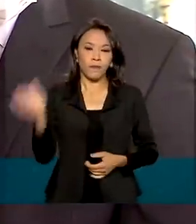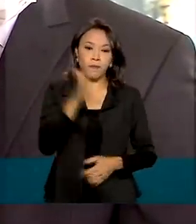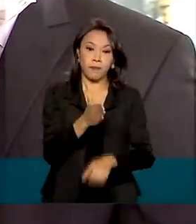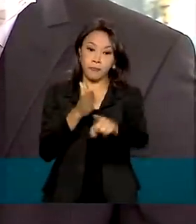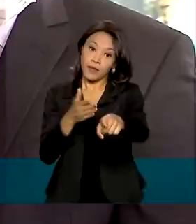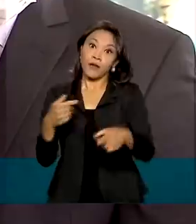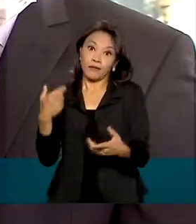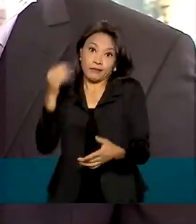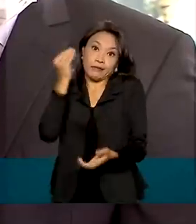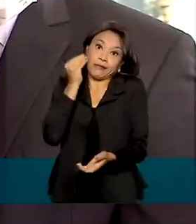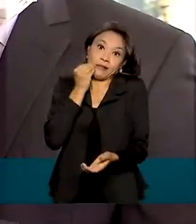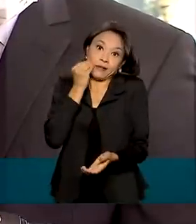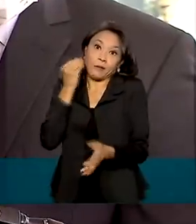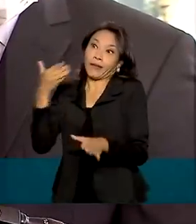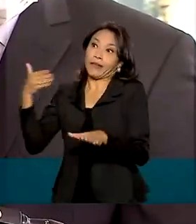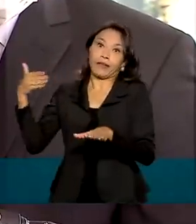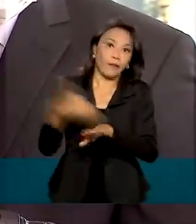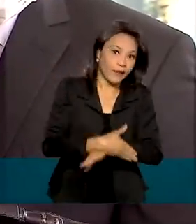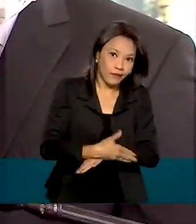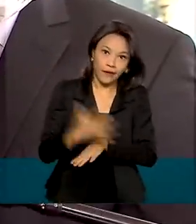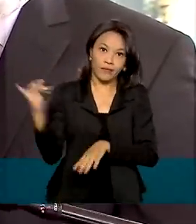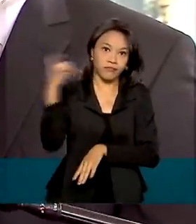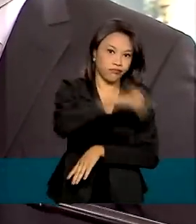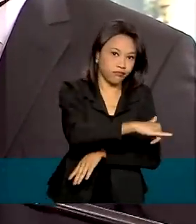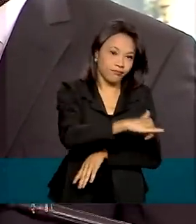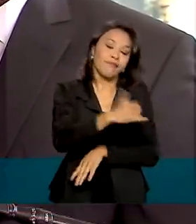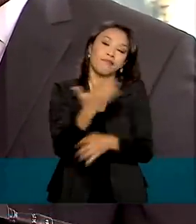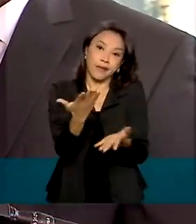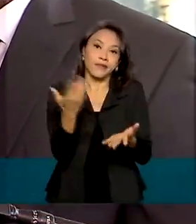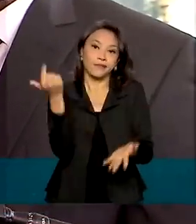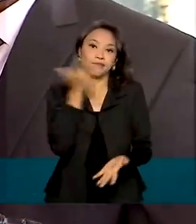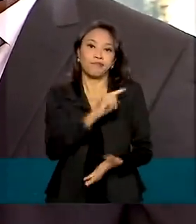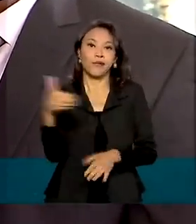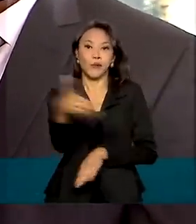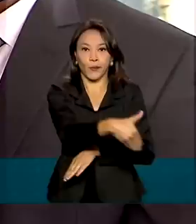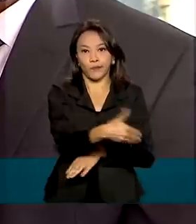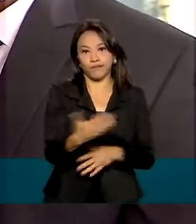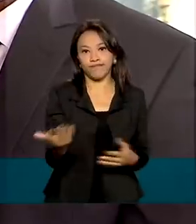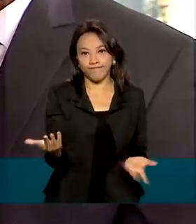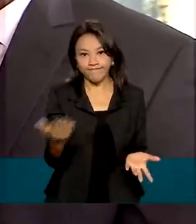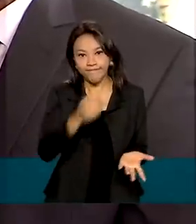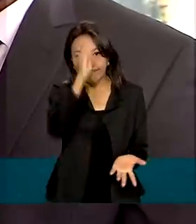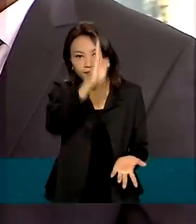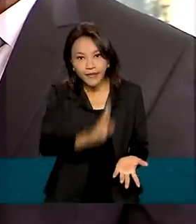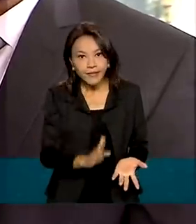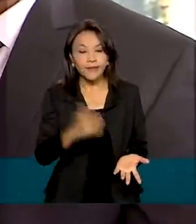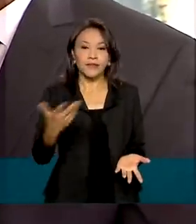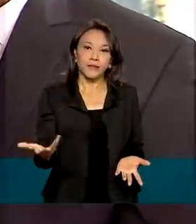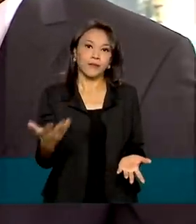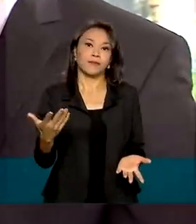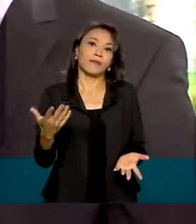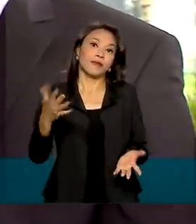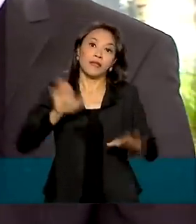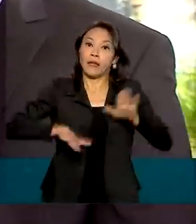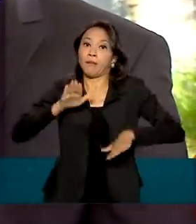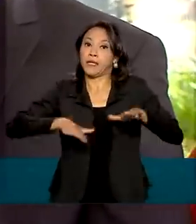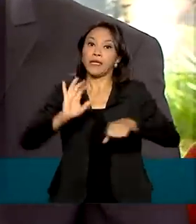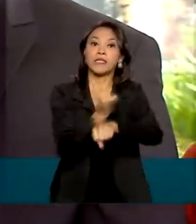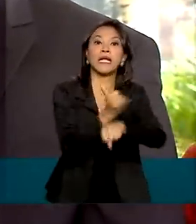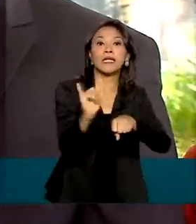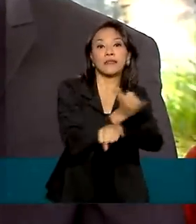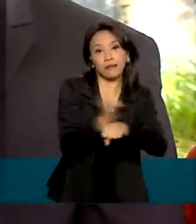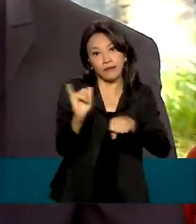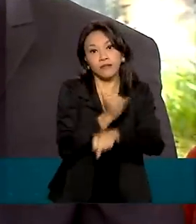pelo aeroporto, mas a variante, ela entra. Independente de qualquer tipo de medida sanitária que se queira adotar.